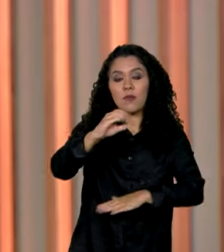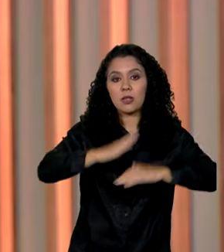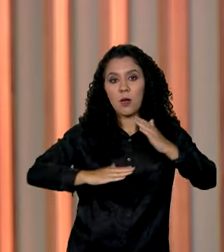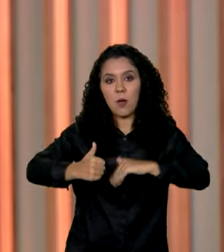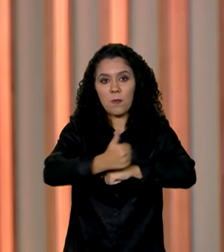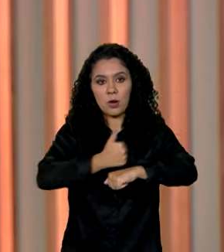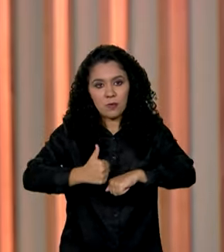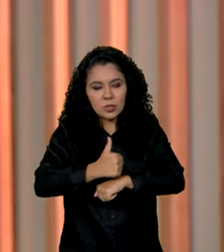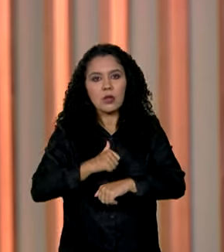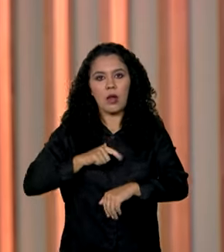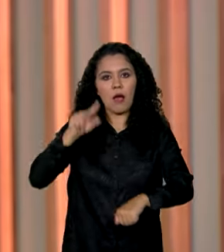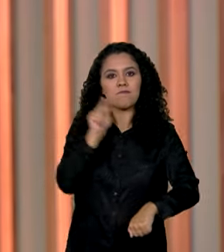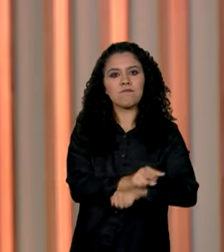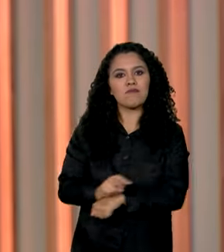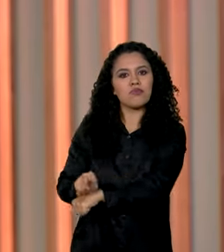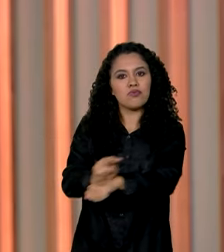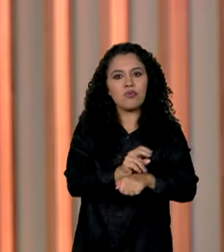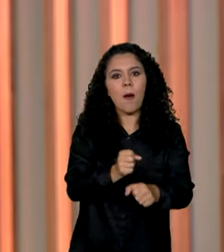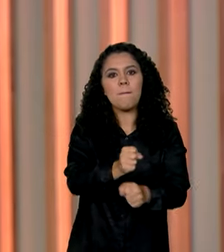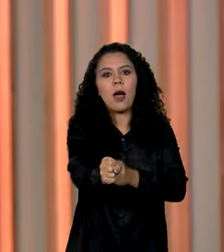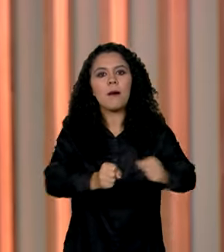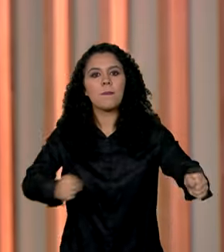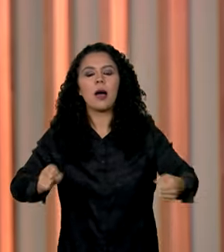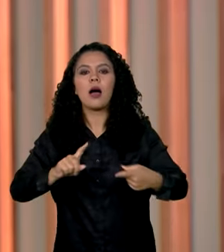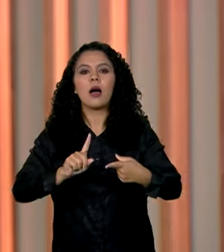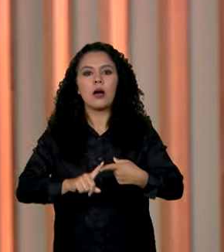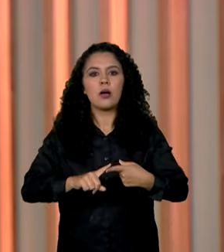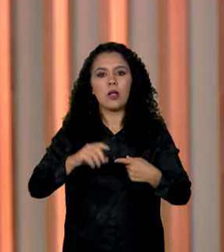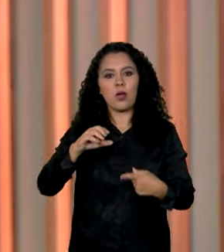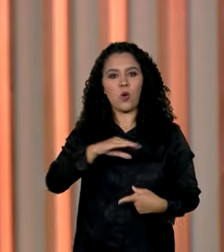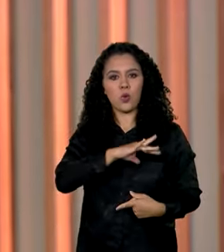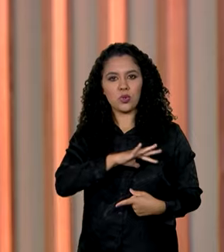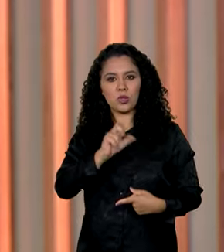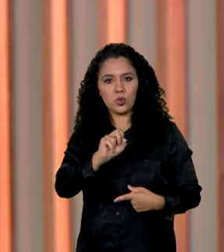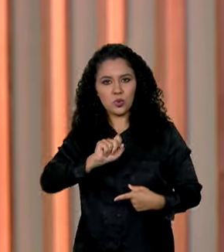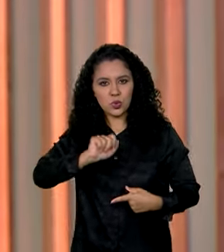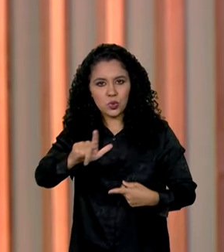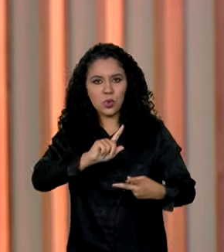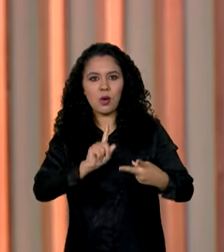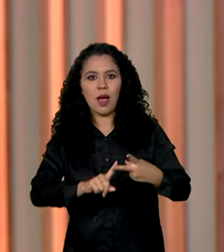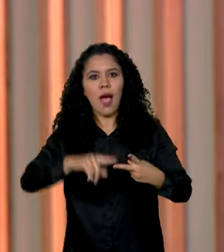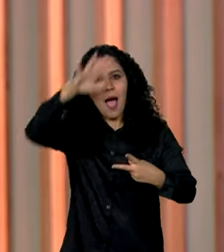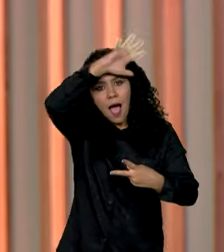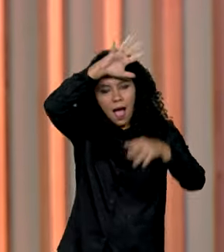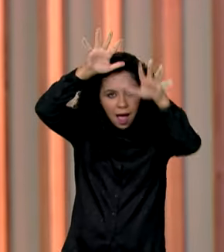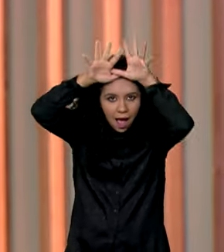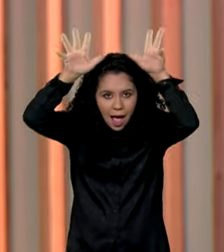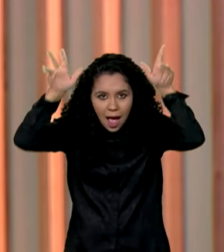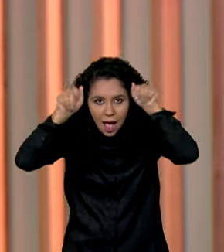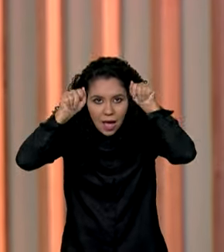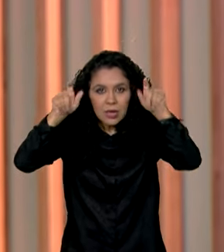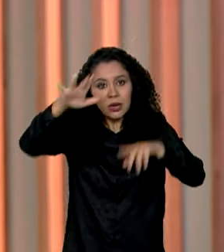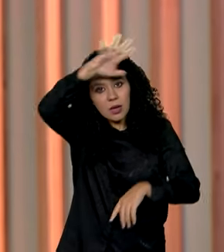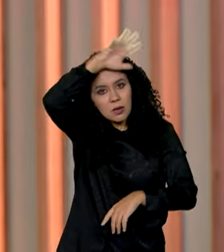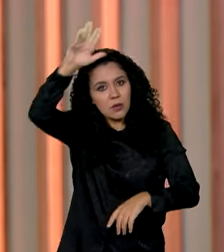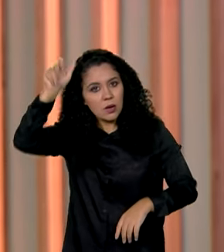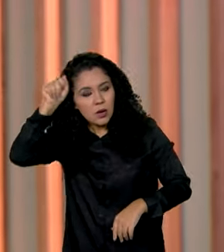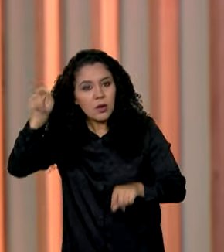distribuídos em Cluzeiro do Sul, no Acre, Alta Floresta, em Mato Grosso, Corumbá, em Mato Grosso do Sul,